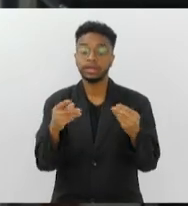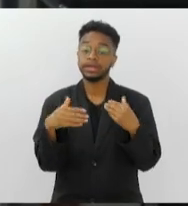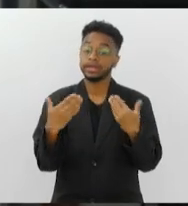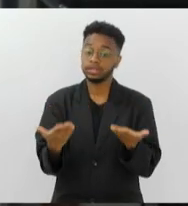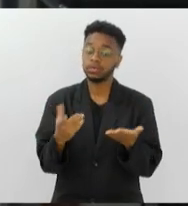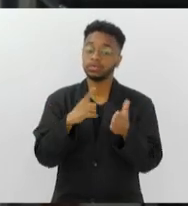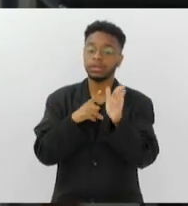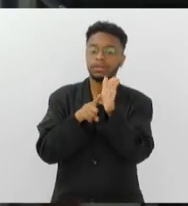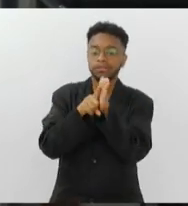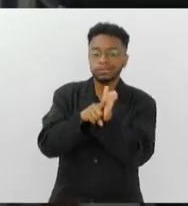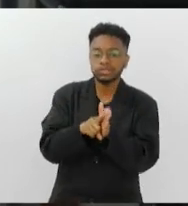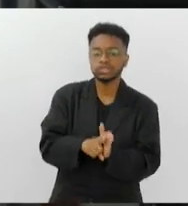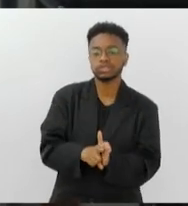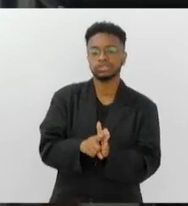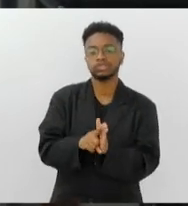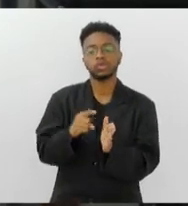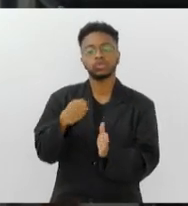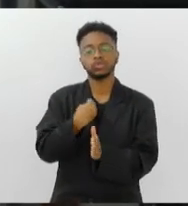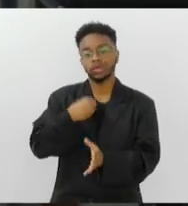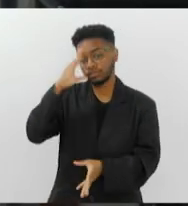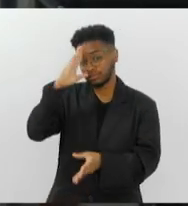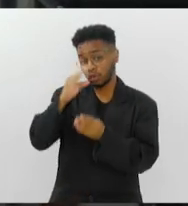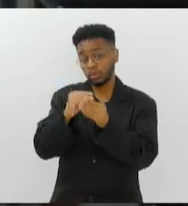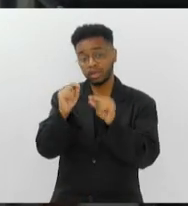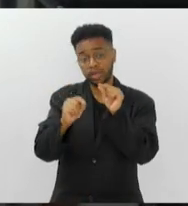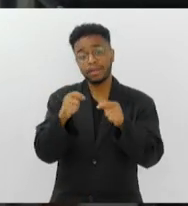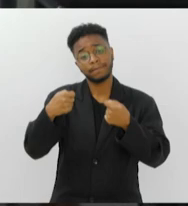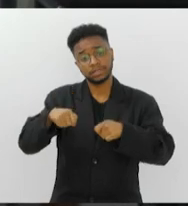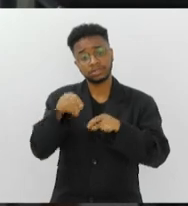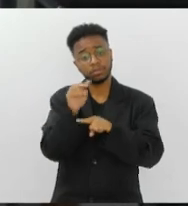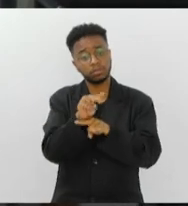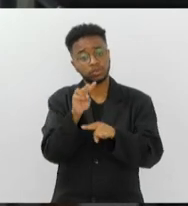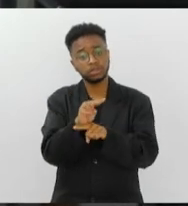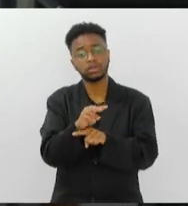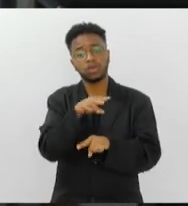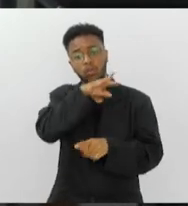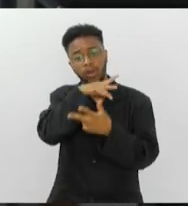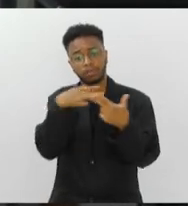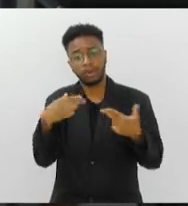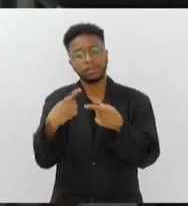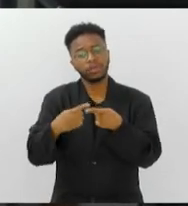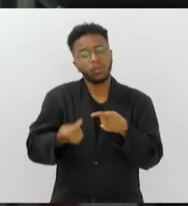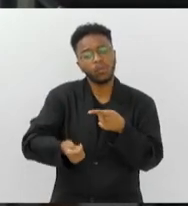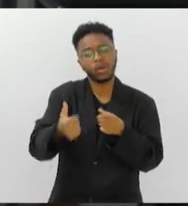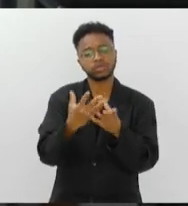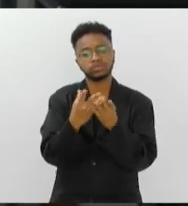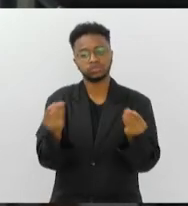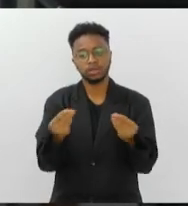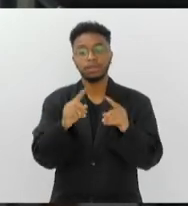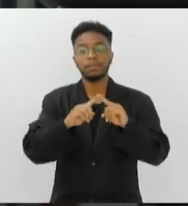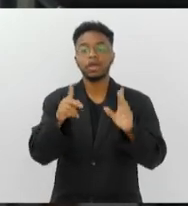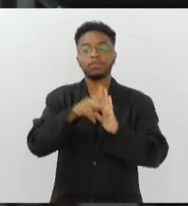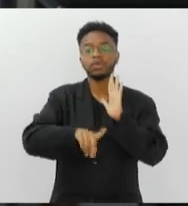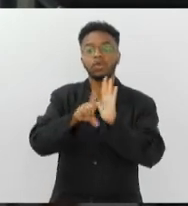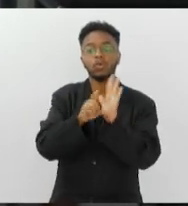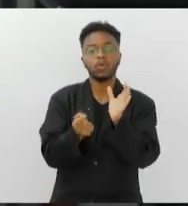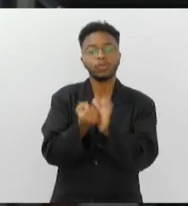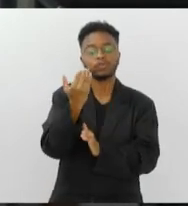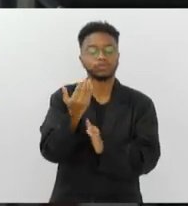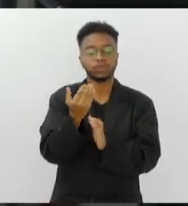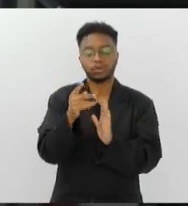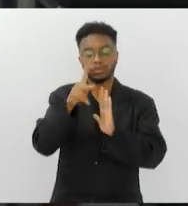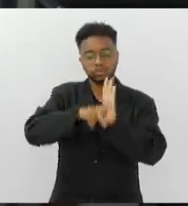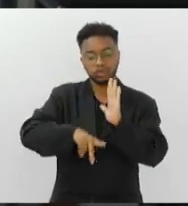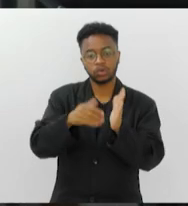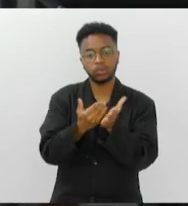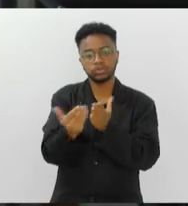das pesquisas que a gente fazia, a gente entendeu que a gente precisava conservar esse animal que estava desaparecendo. E aí o projeto começou a ser criado, né? Ele surgiu